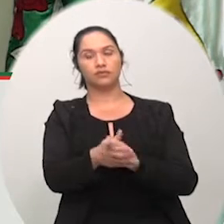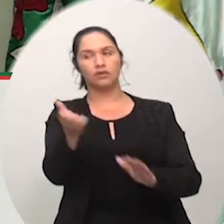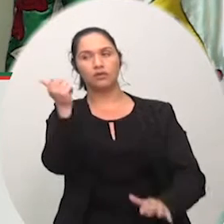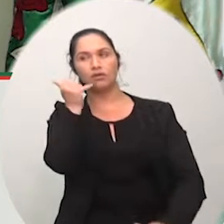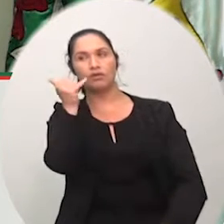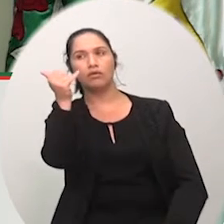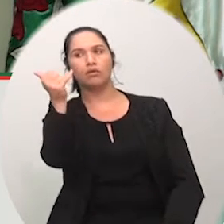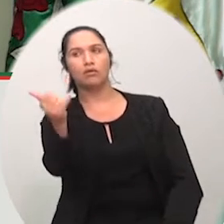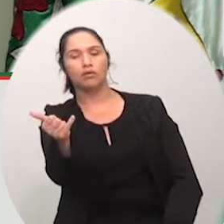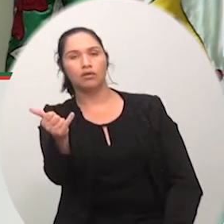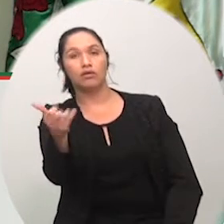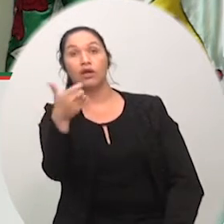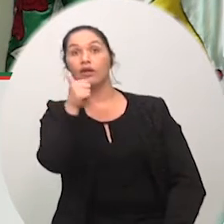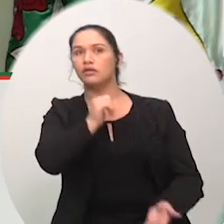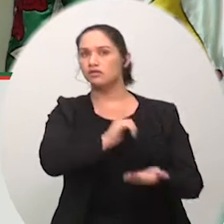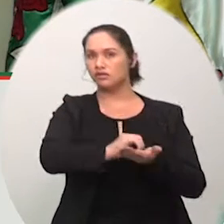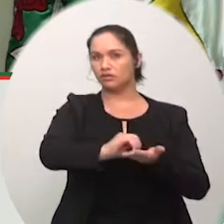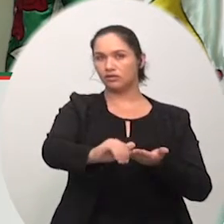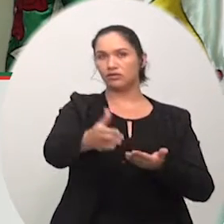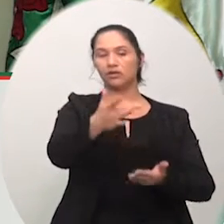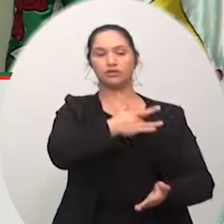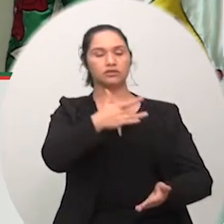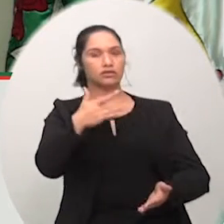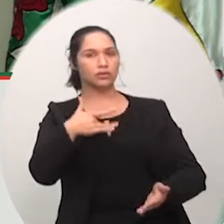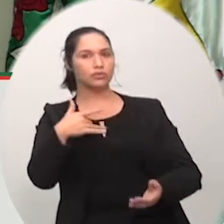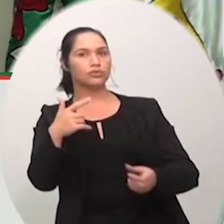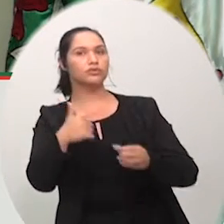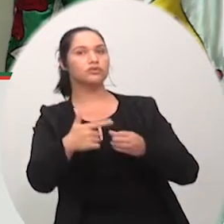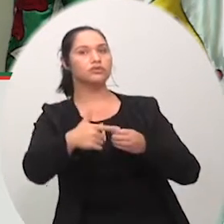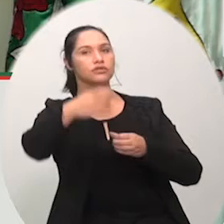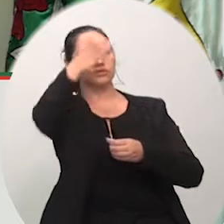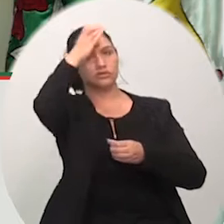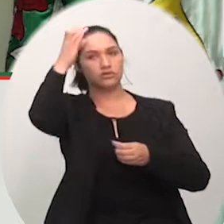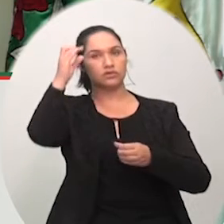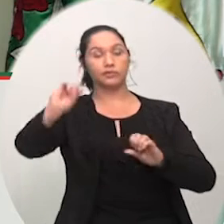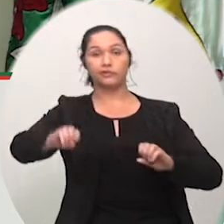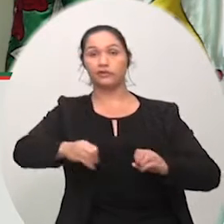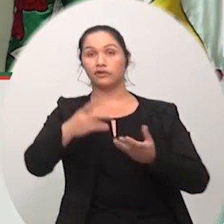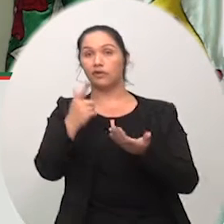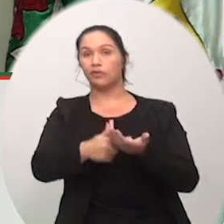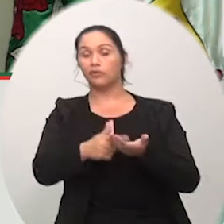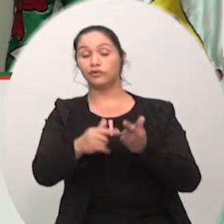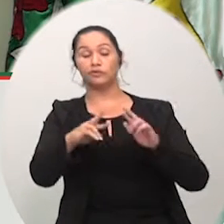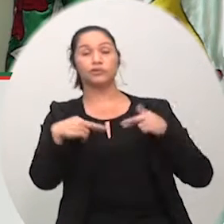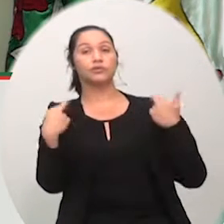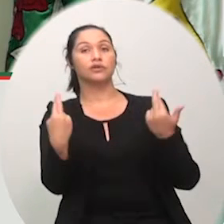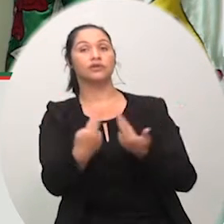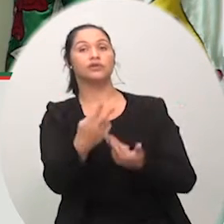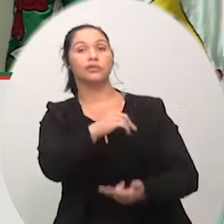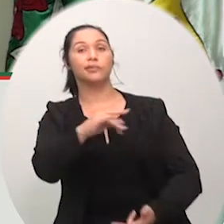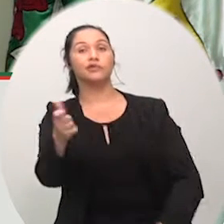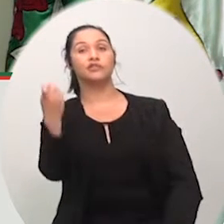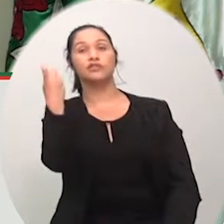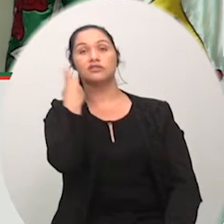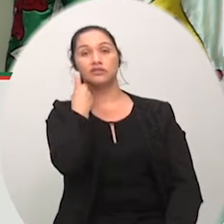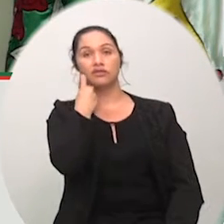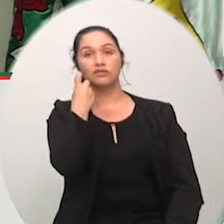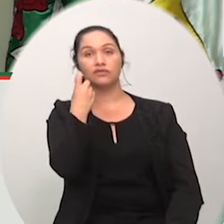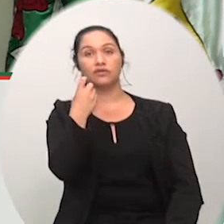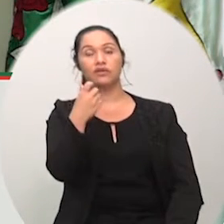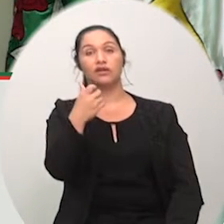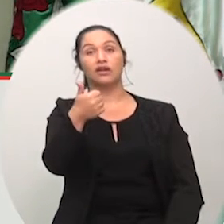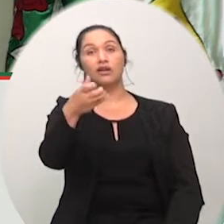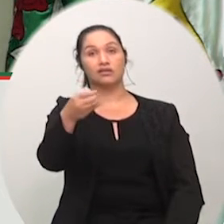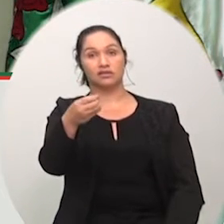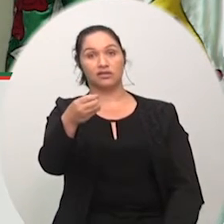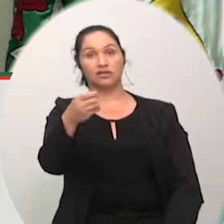a secretária de saúde do município e marcamos uma reunião para sexta-feira às dez e meia